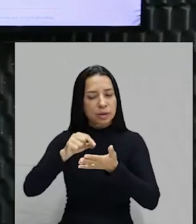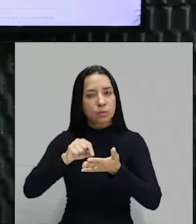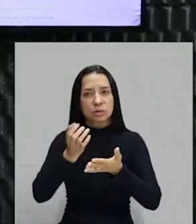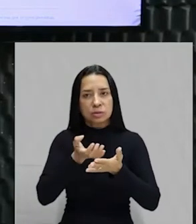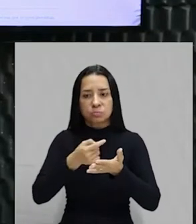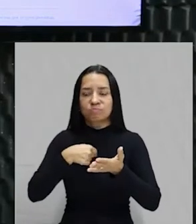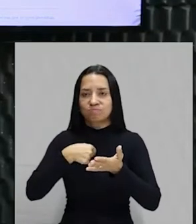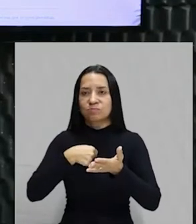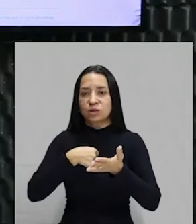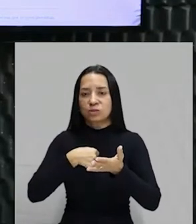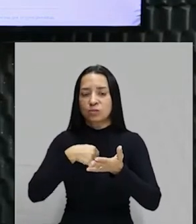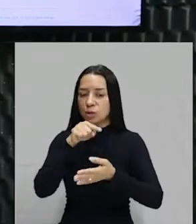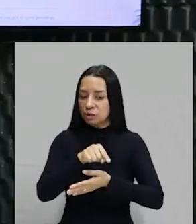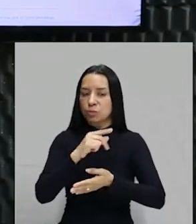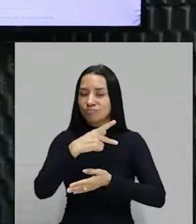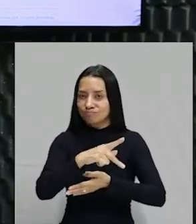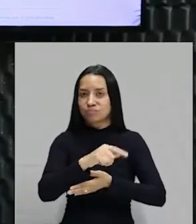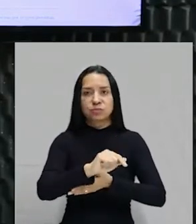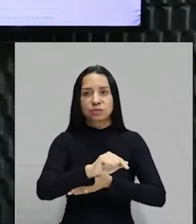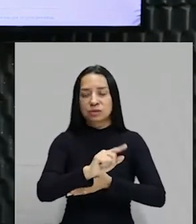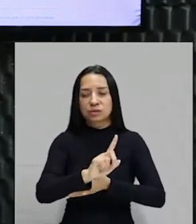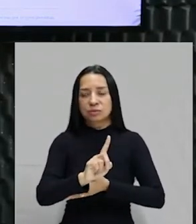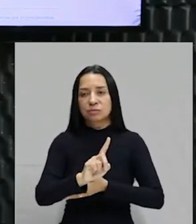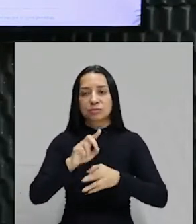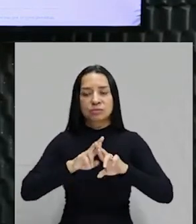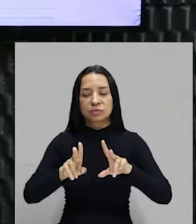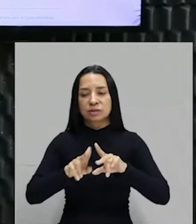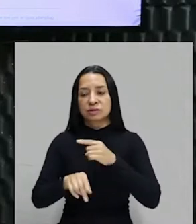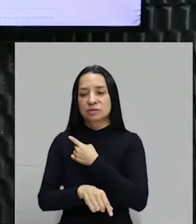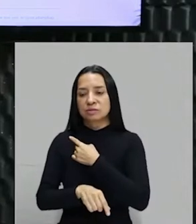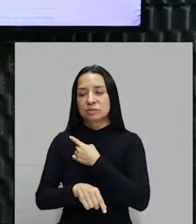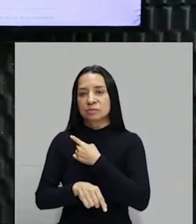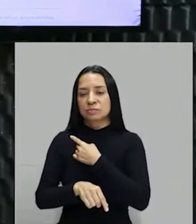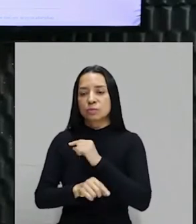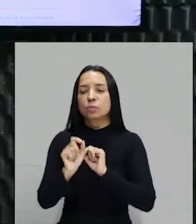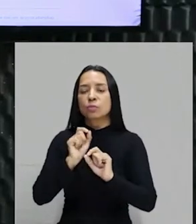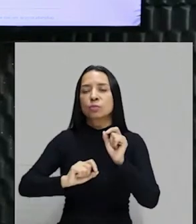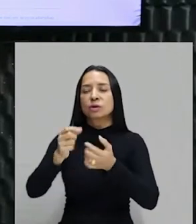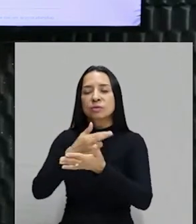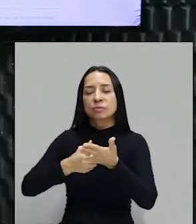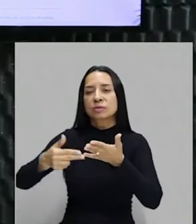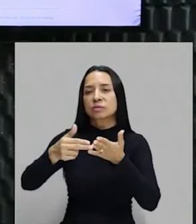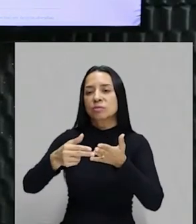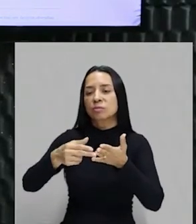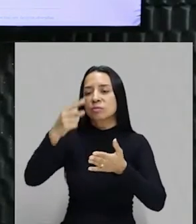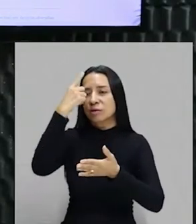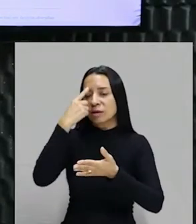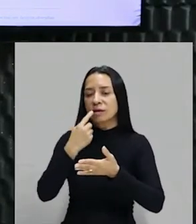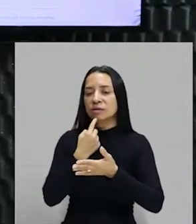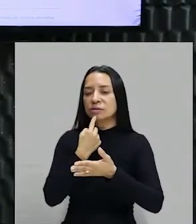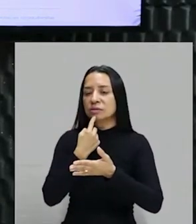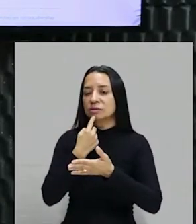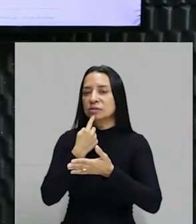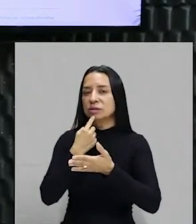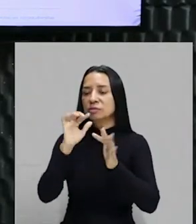diferente. Retratos da família real, cenas de festas oficiais, cerimônias da aclamação e de coroação, constroem uma